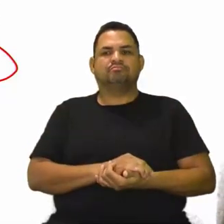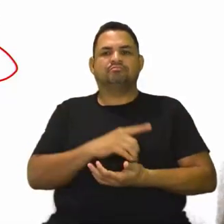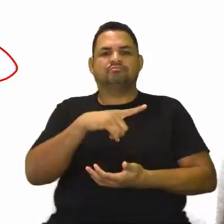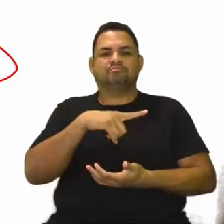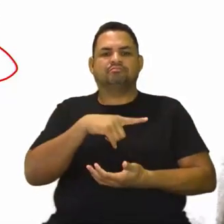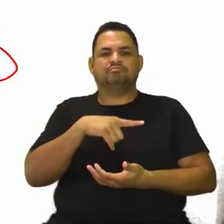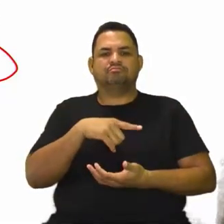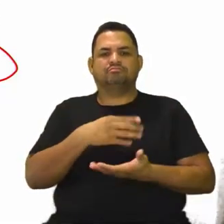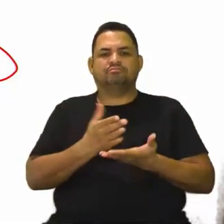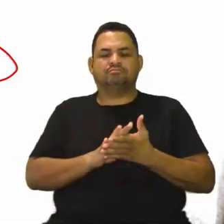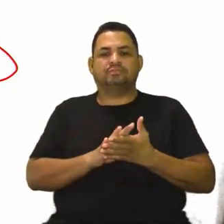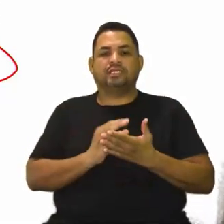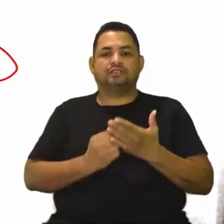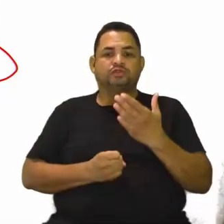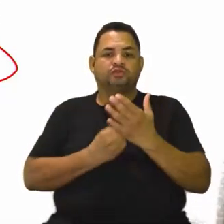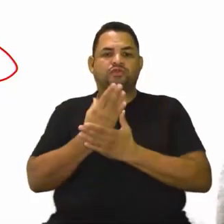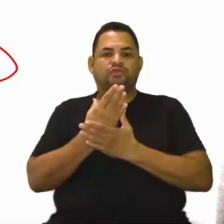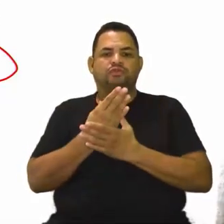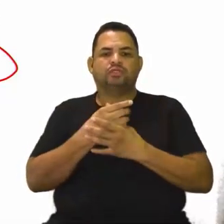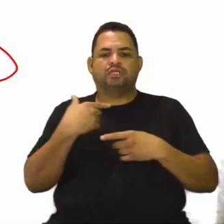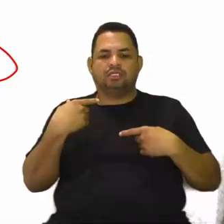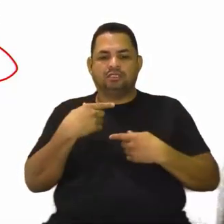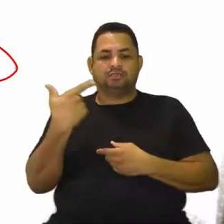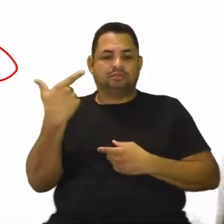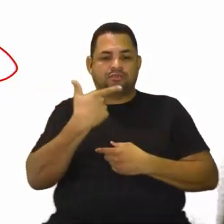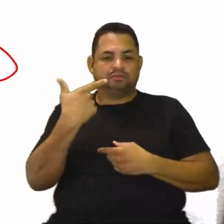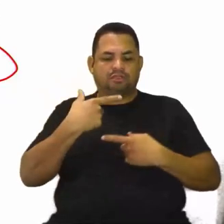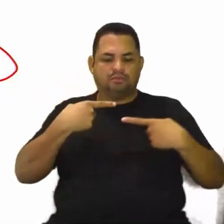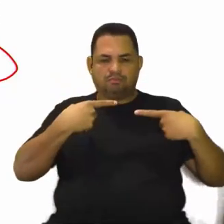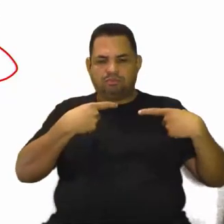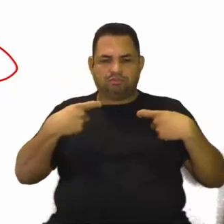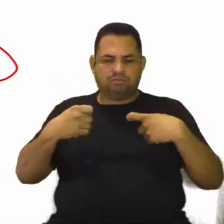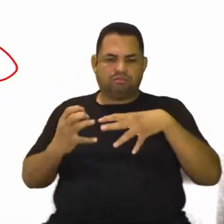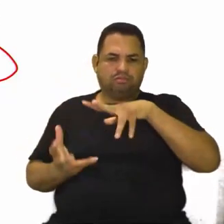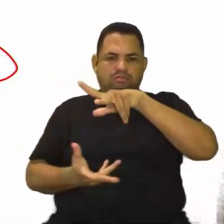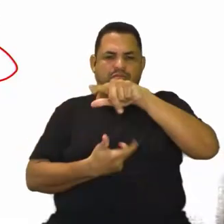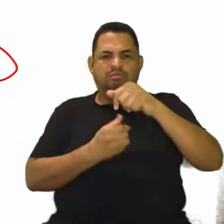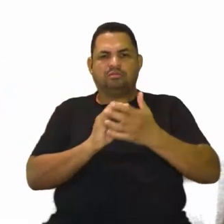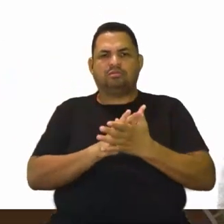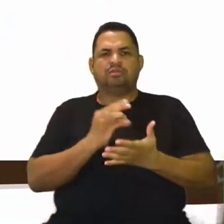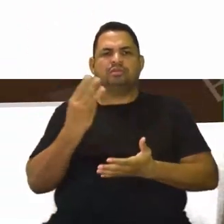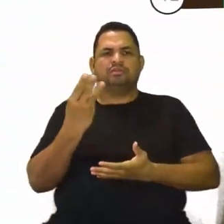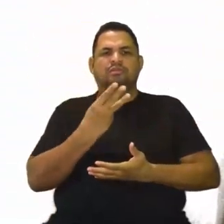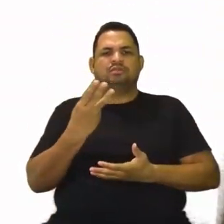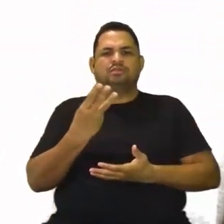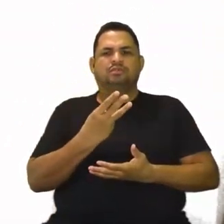tivemos caminho para a Segunda Guerra Mundial. Vamos para a terceira?